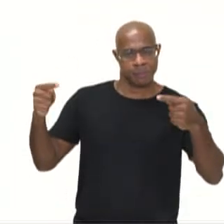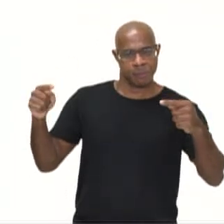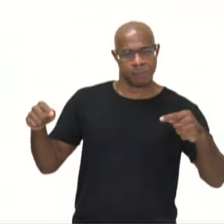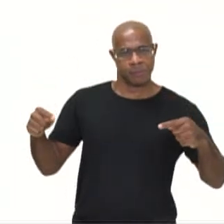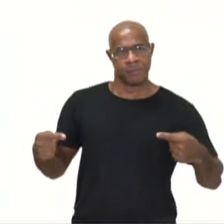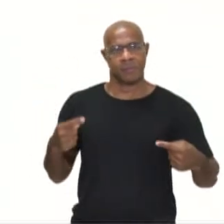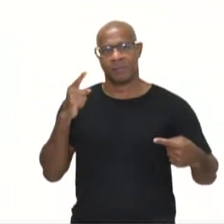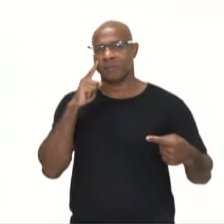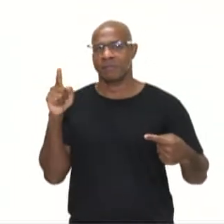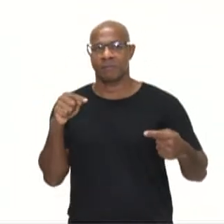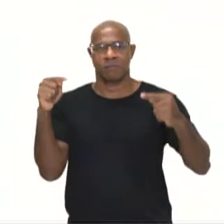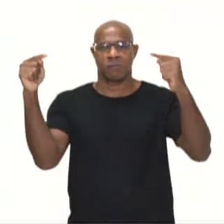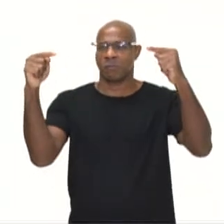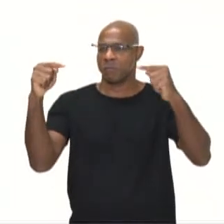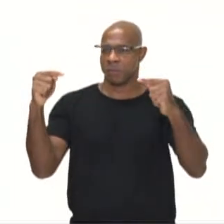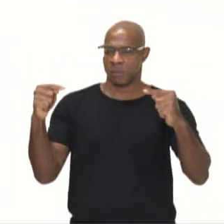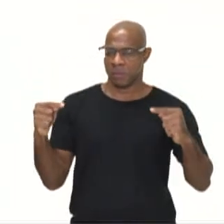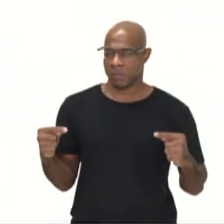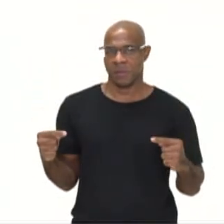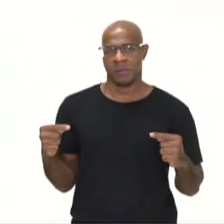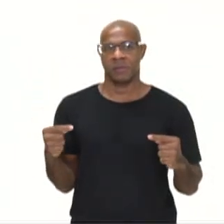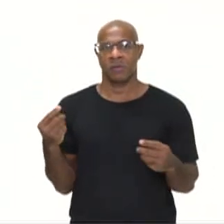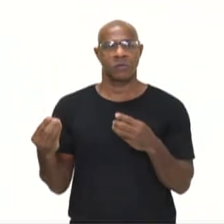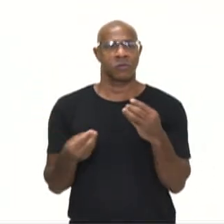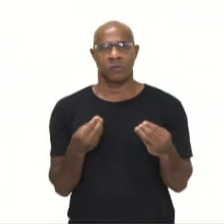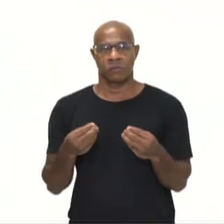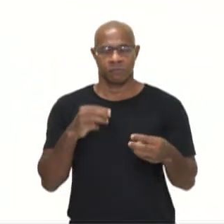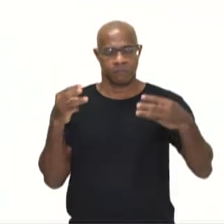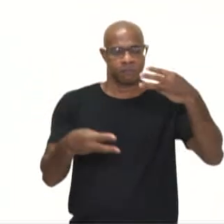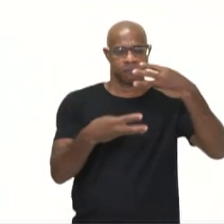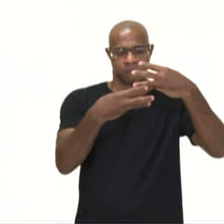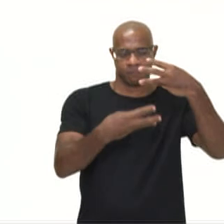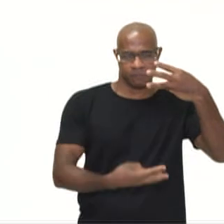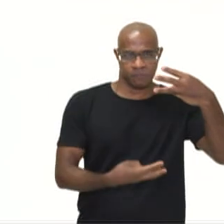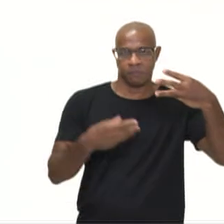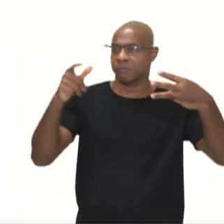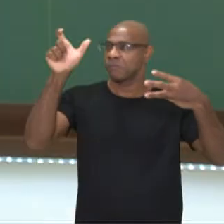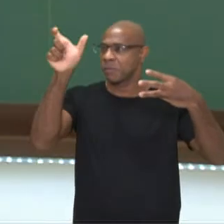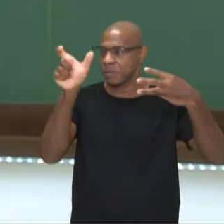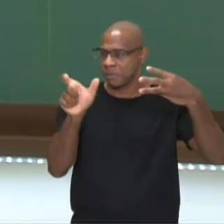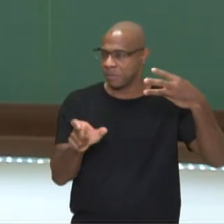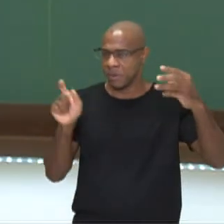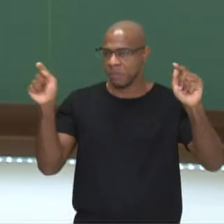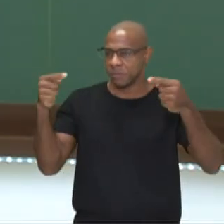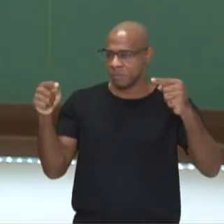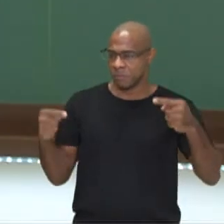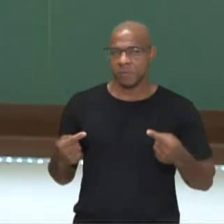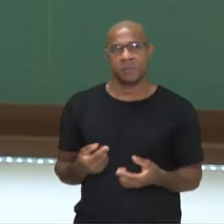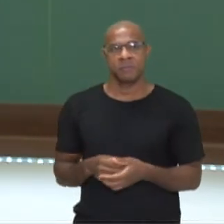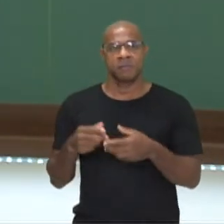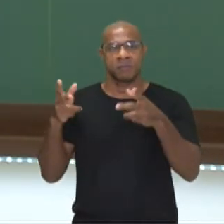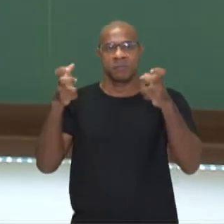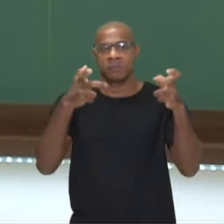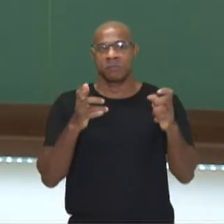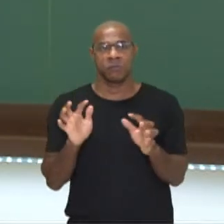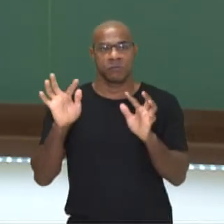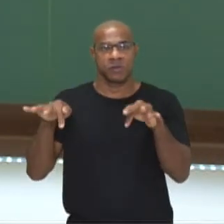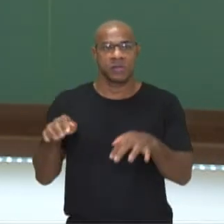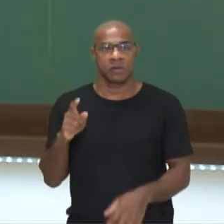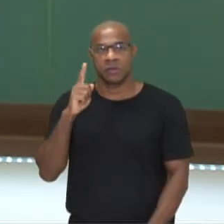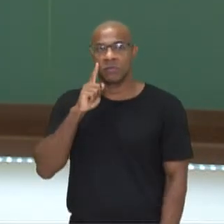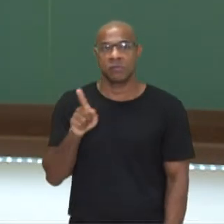vosotros, vosotras, vosotras, pensariais, eles e elas pensariam, ustedes. Observem sempre o final,